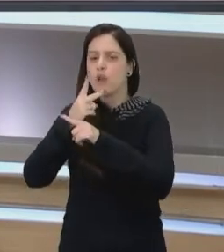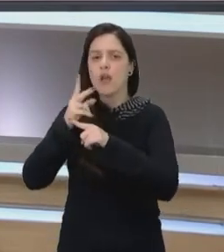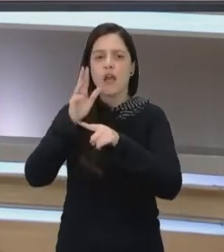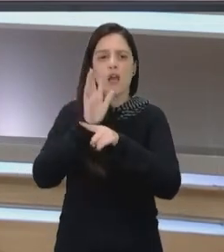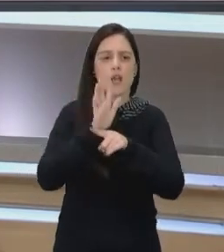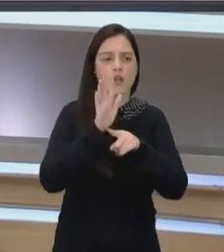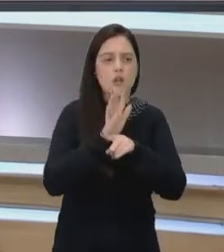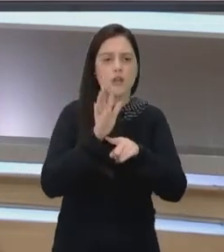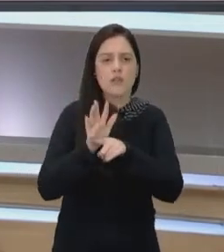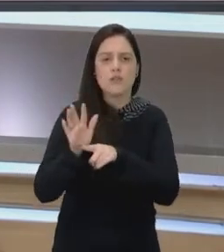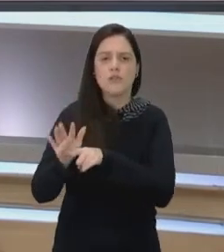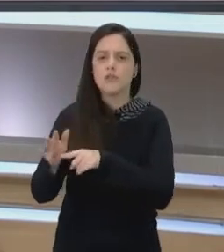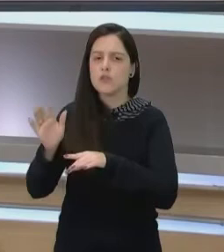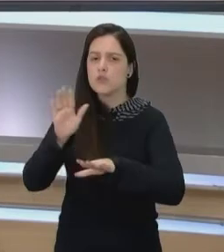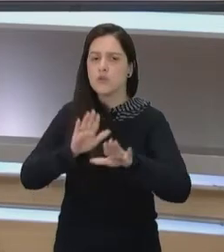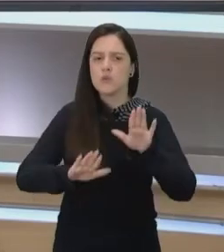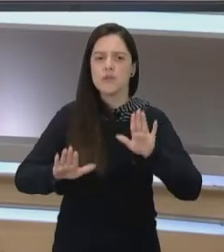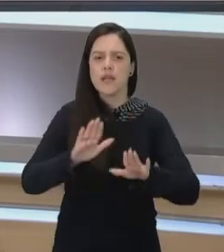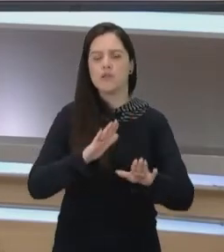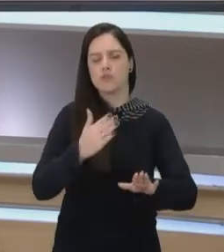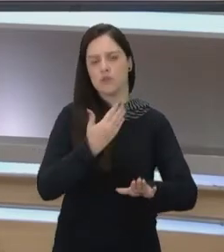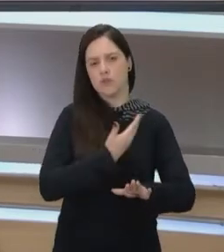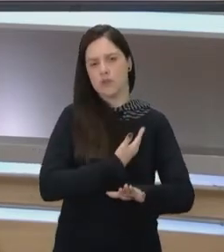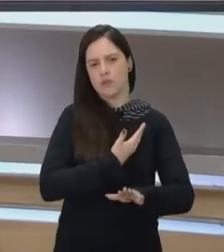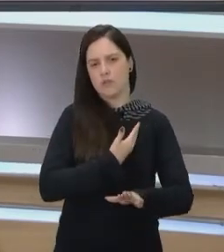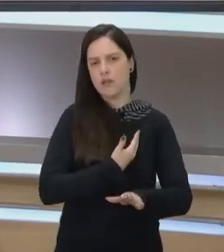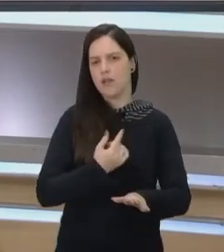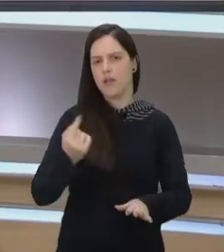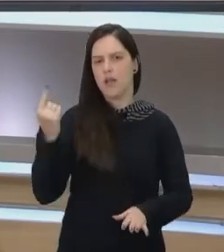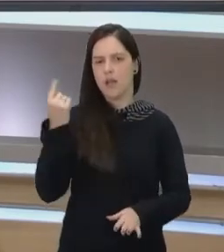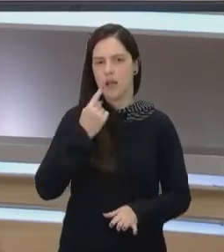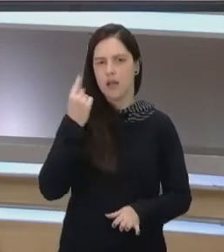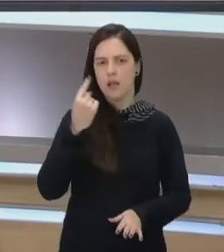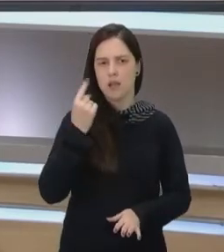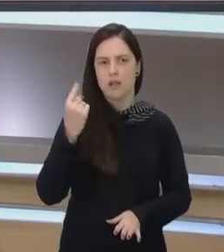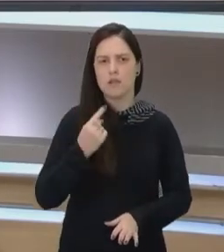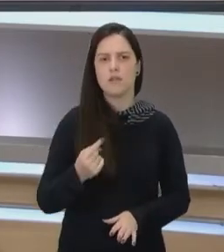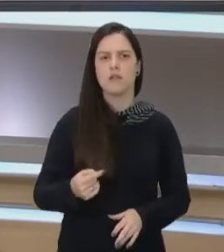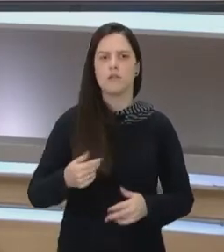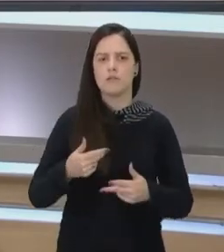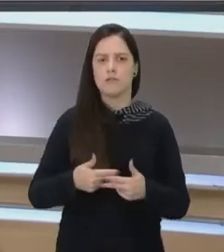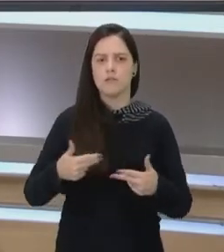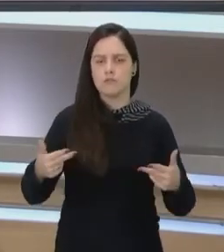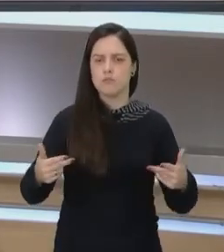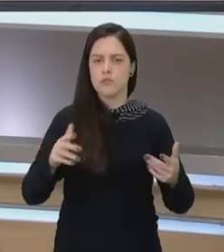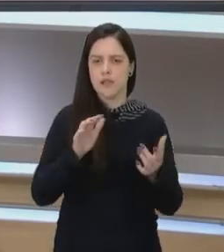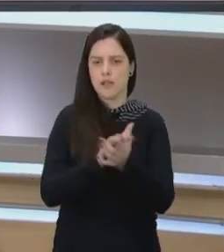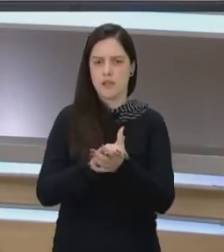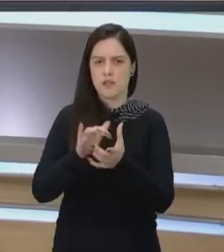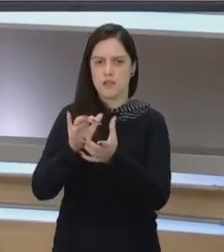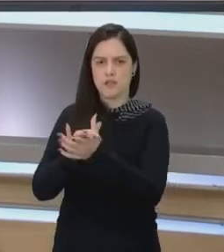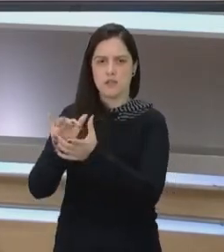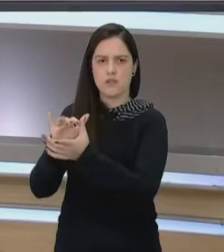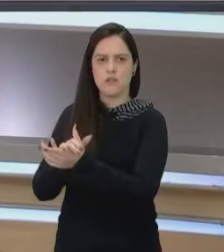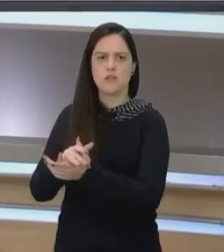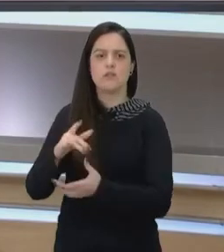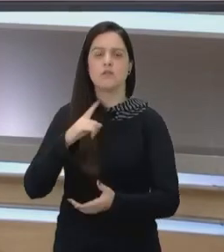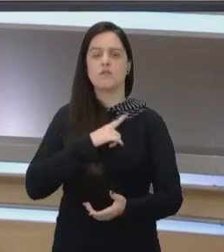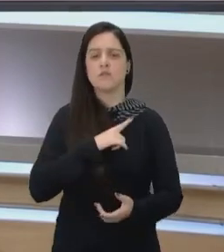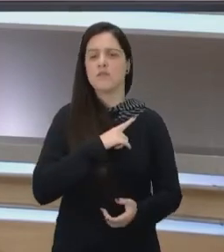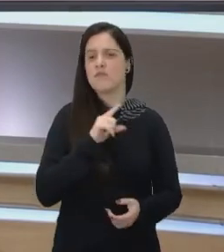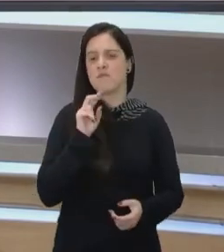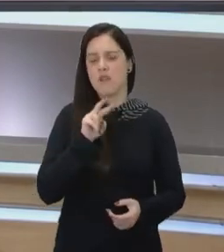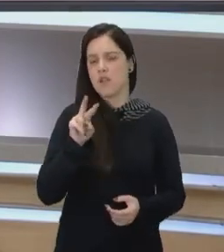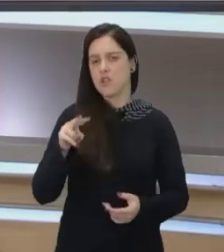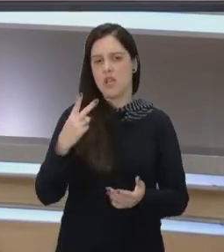procuram acolhimento e cuidado de colegas, e a primeira coisa que houve é, mas e seu casamento? Ou o que você fez de errado